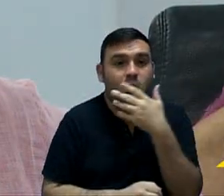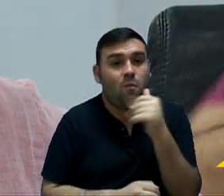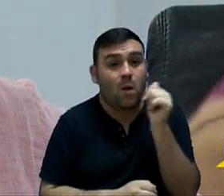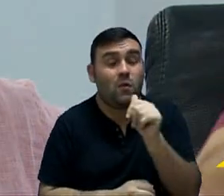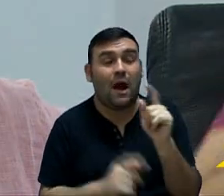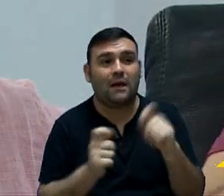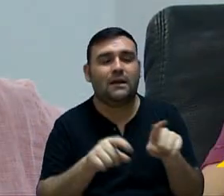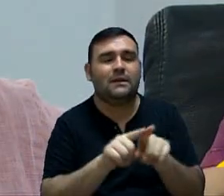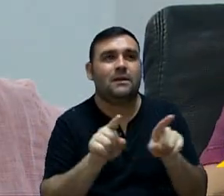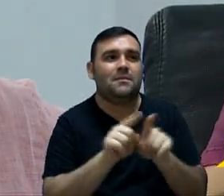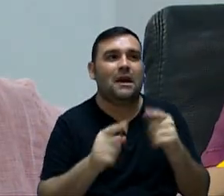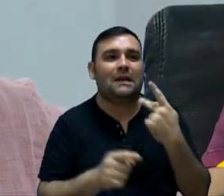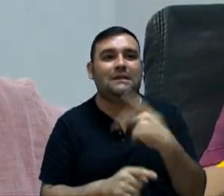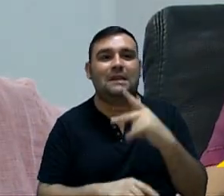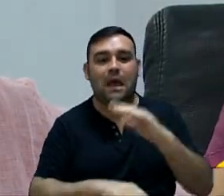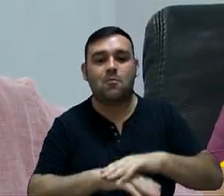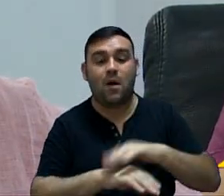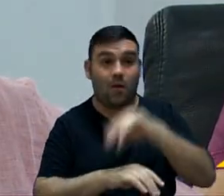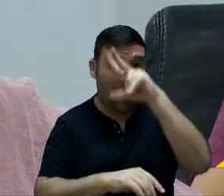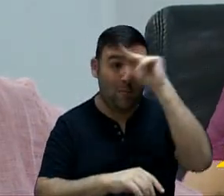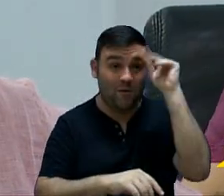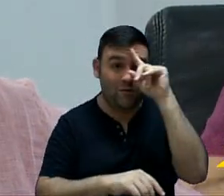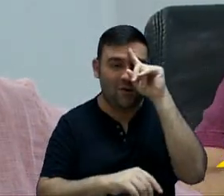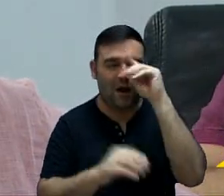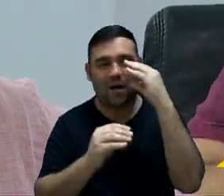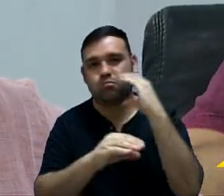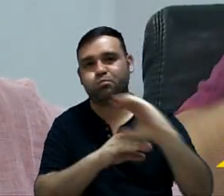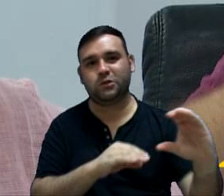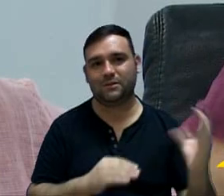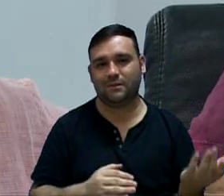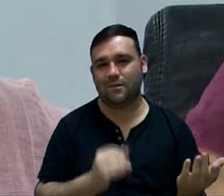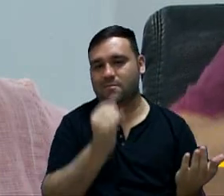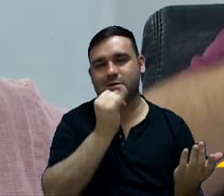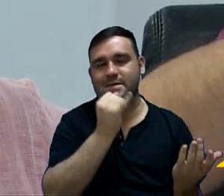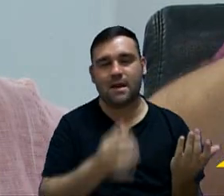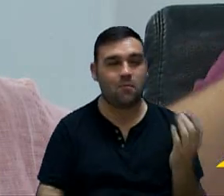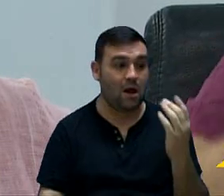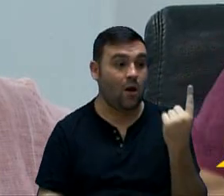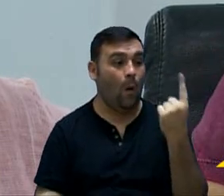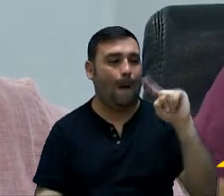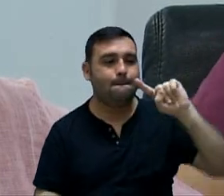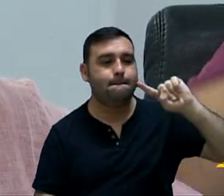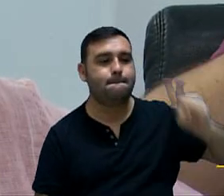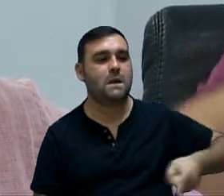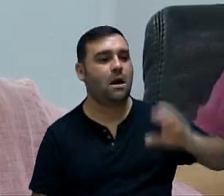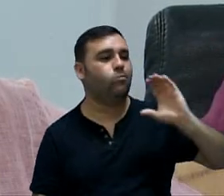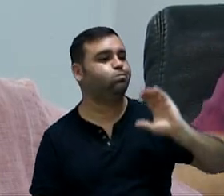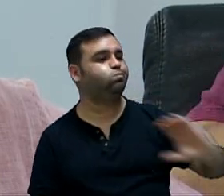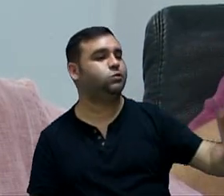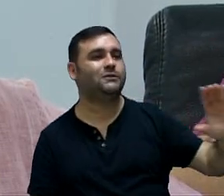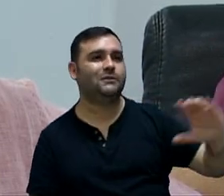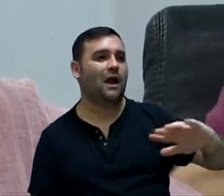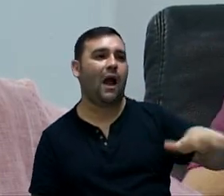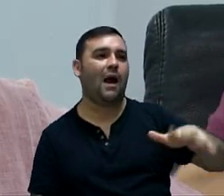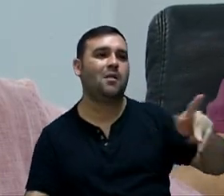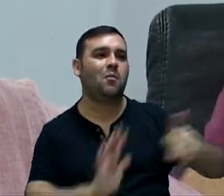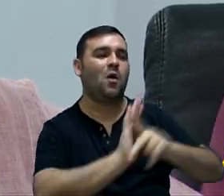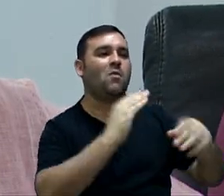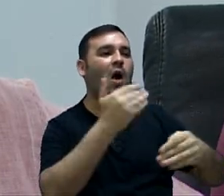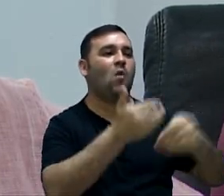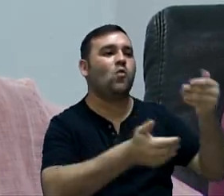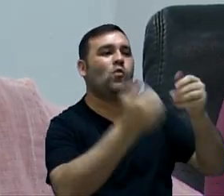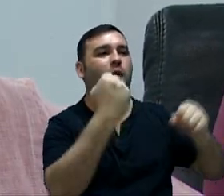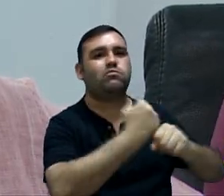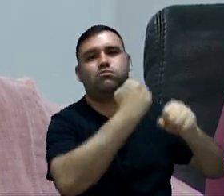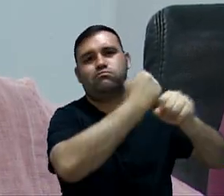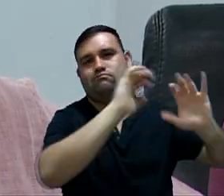conseguisse executar alguma coisa na prefeitura. manda um milhão para construir alguma